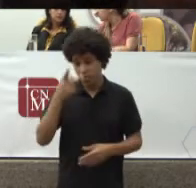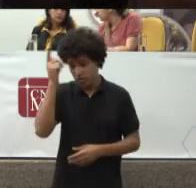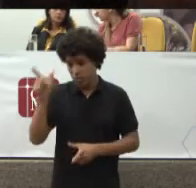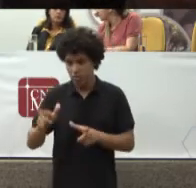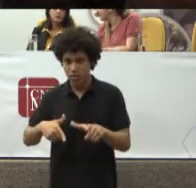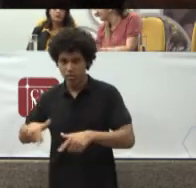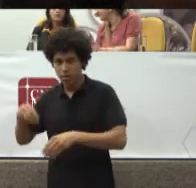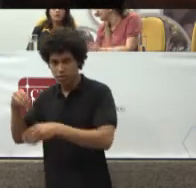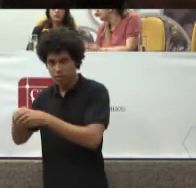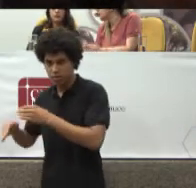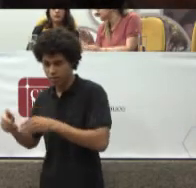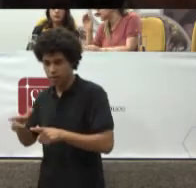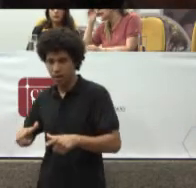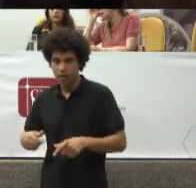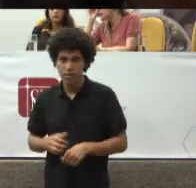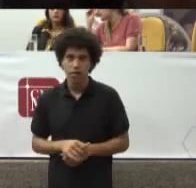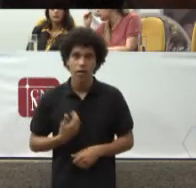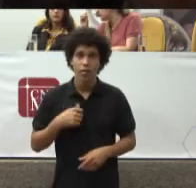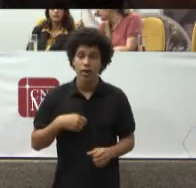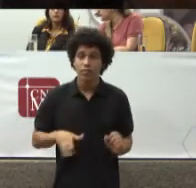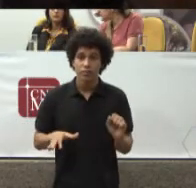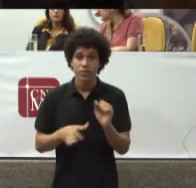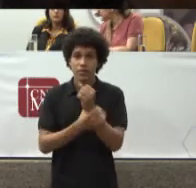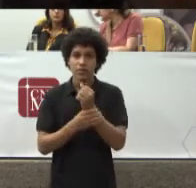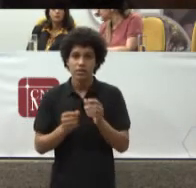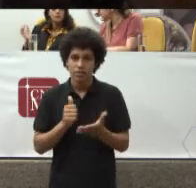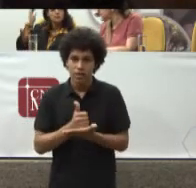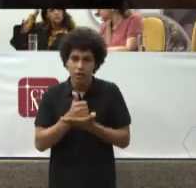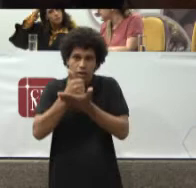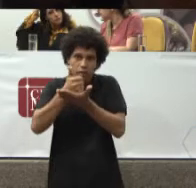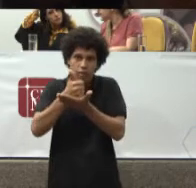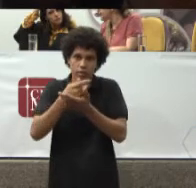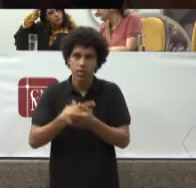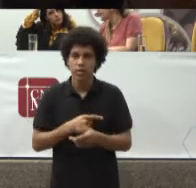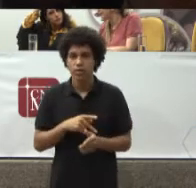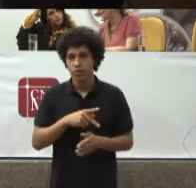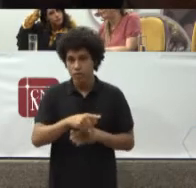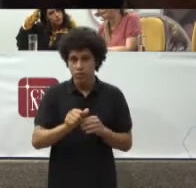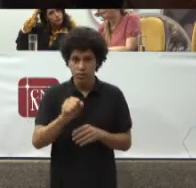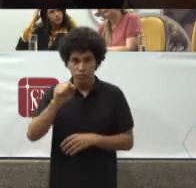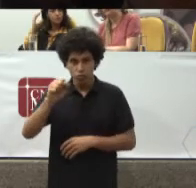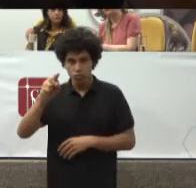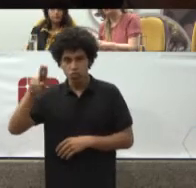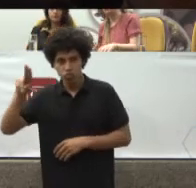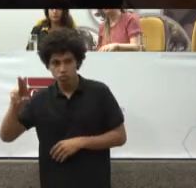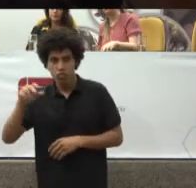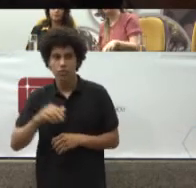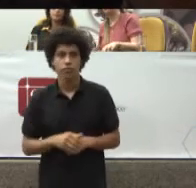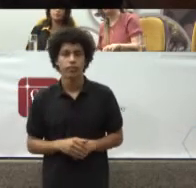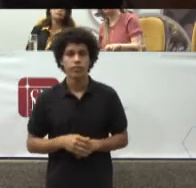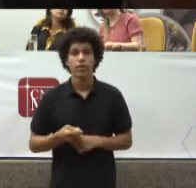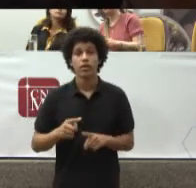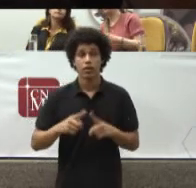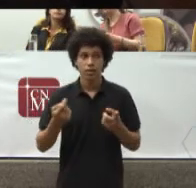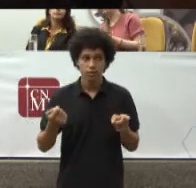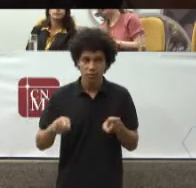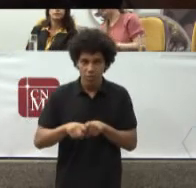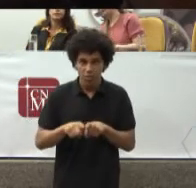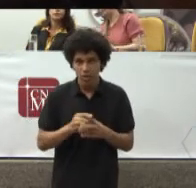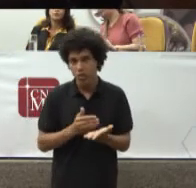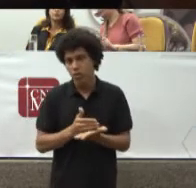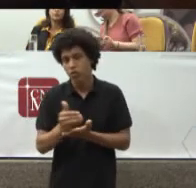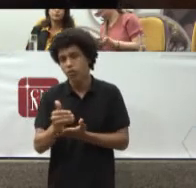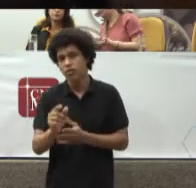Uma mensuração Do que tem significado O sistema O sistema universal O SUS E nós começamos A ter um